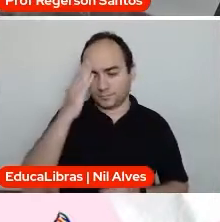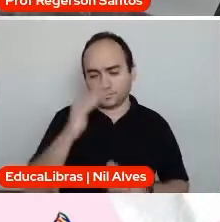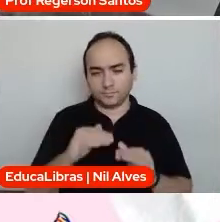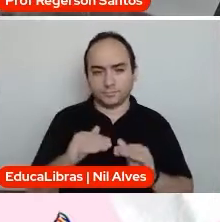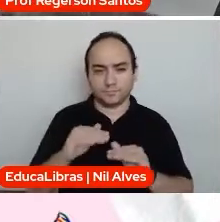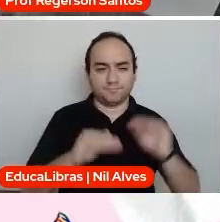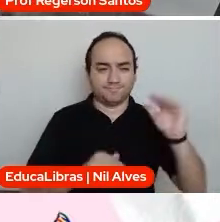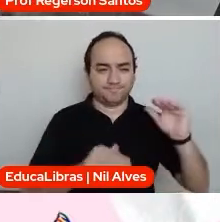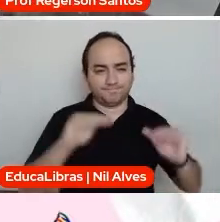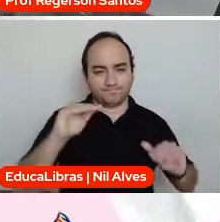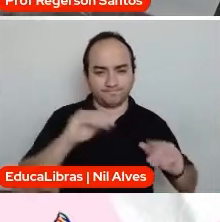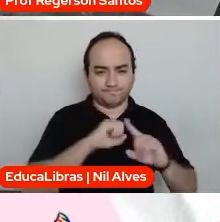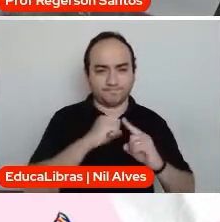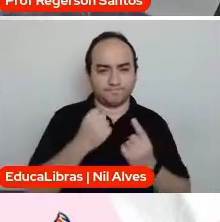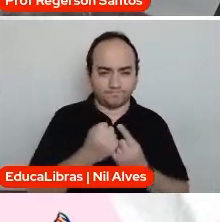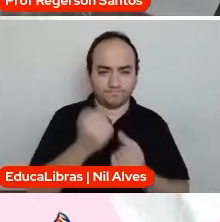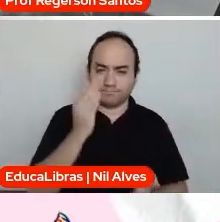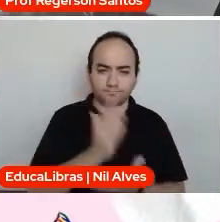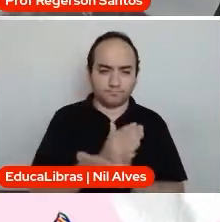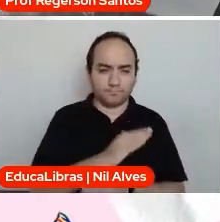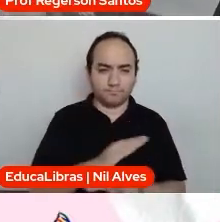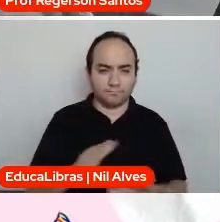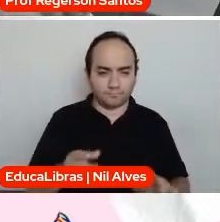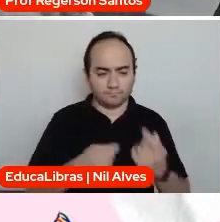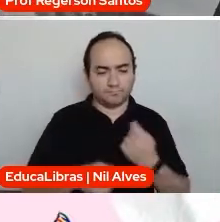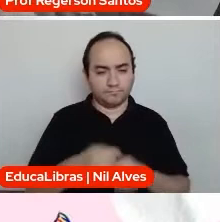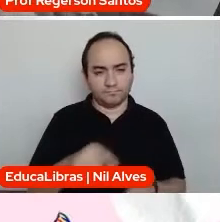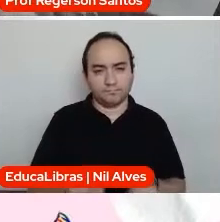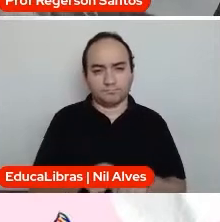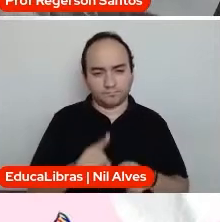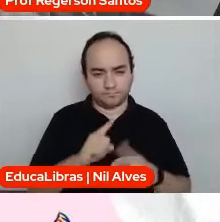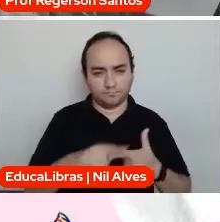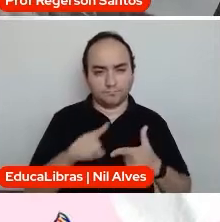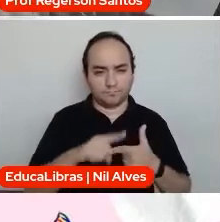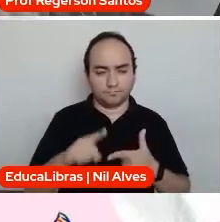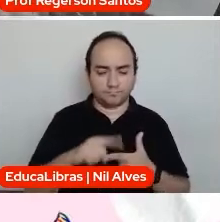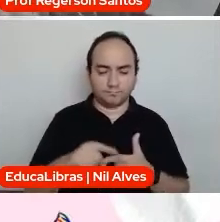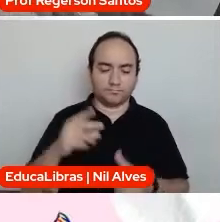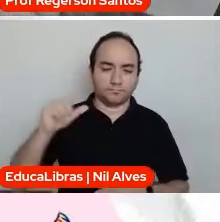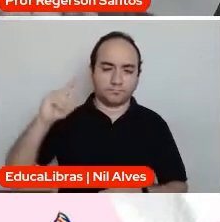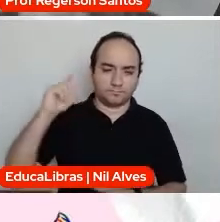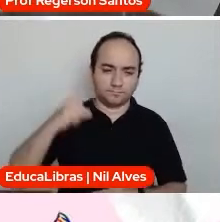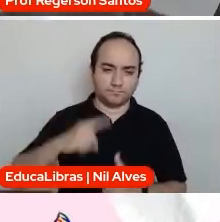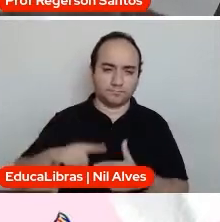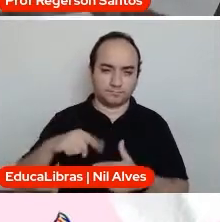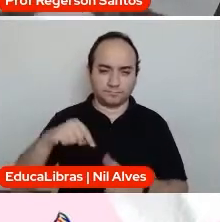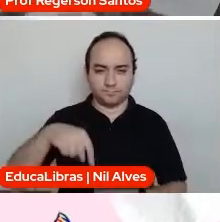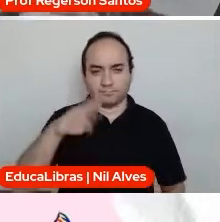social e econômica que é latente no Brasil já há muito tempo. Pode passar.